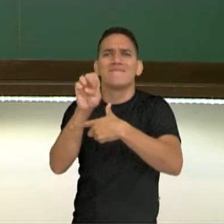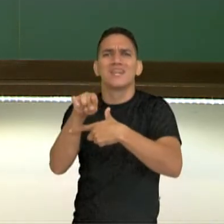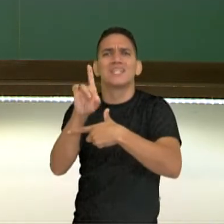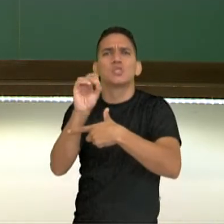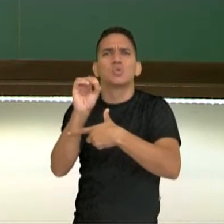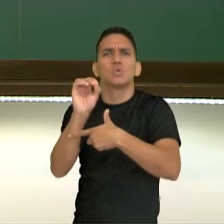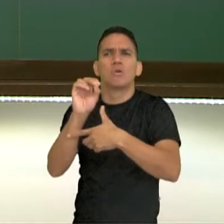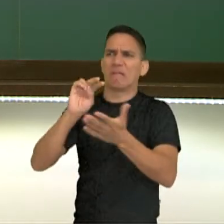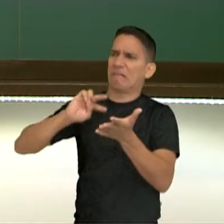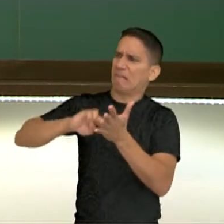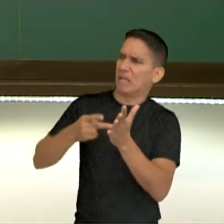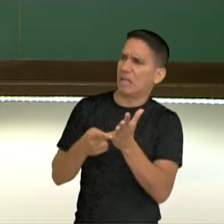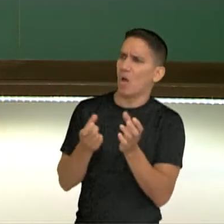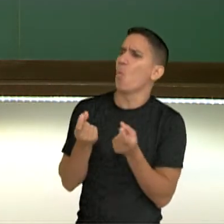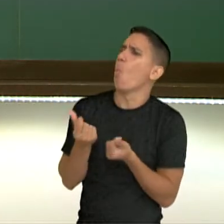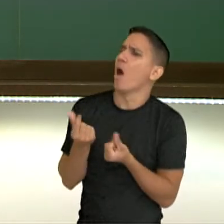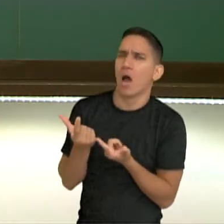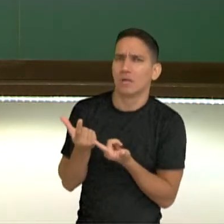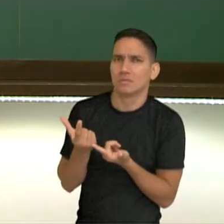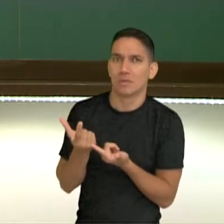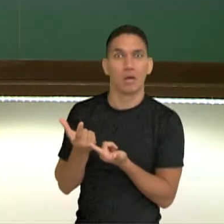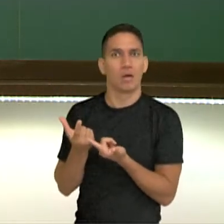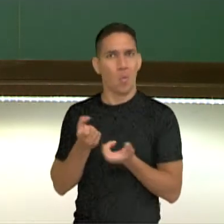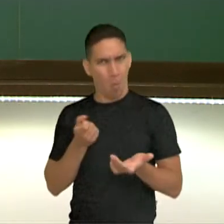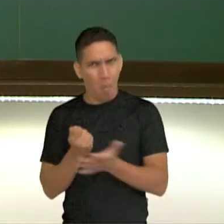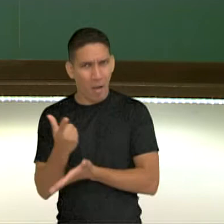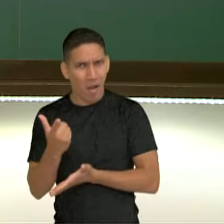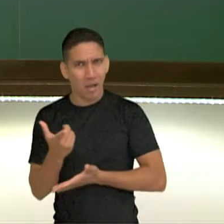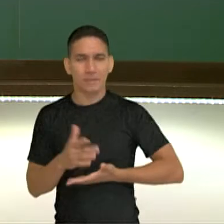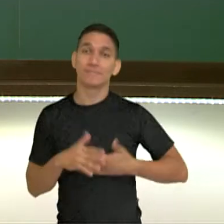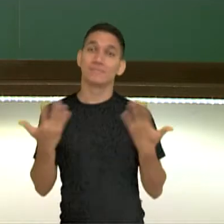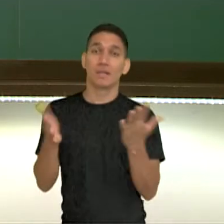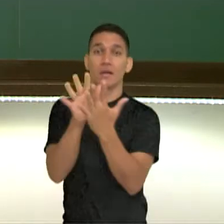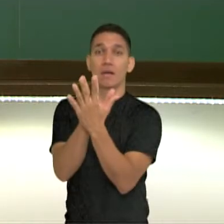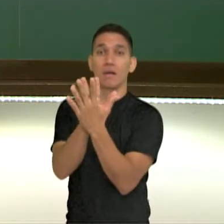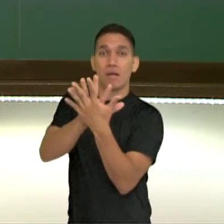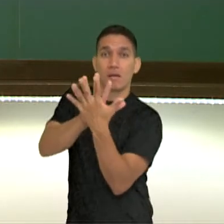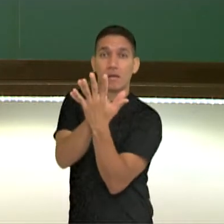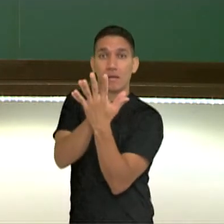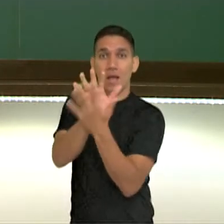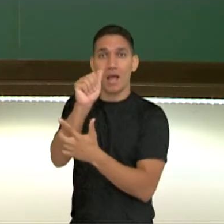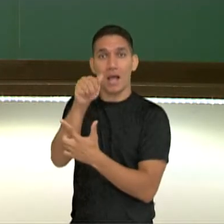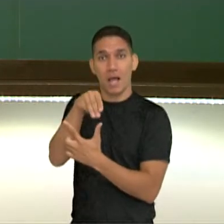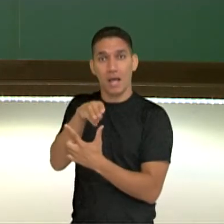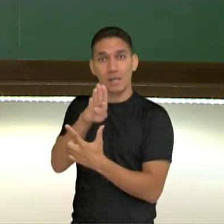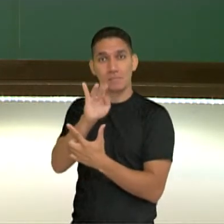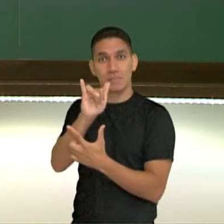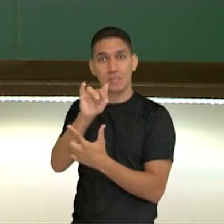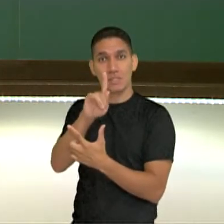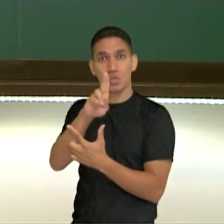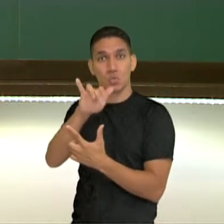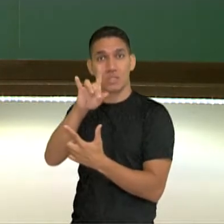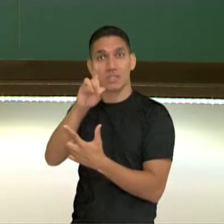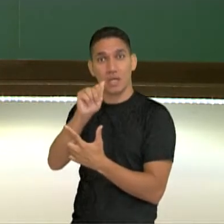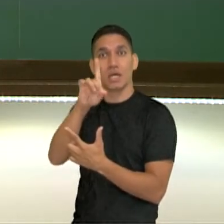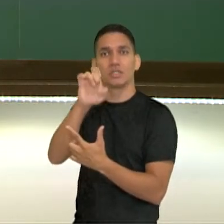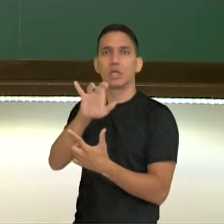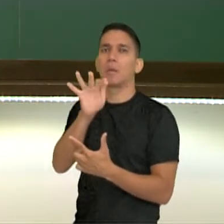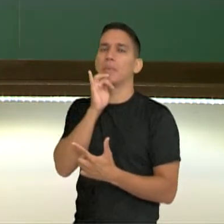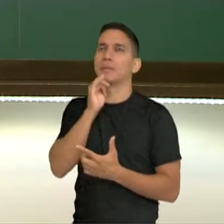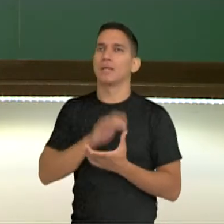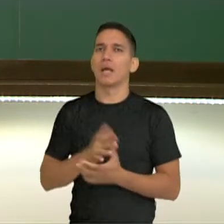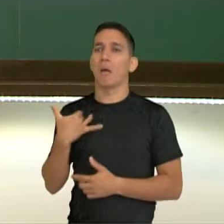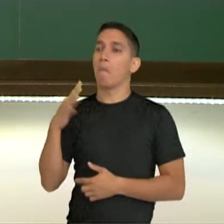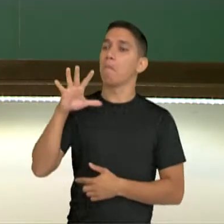Comprar. Ambiguidade. Duplo sentido. Lembra da ambiguidade? Peguei o ônibus